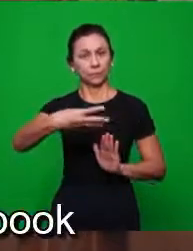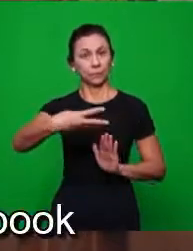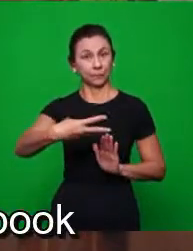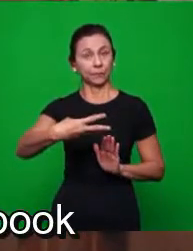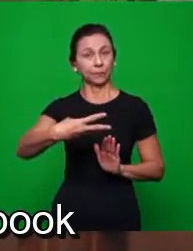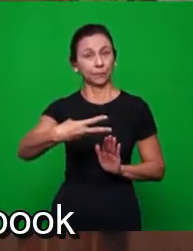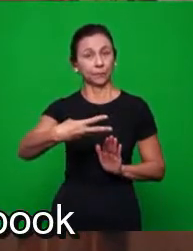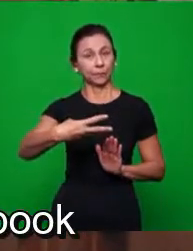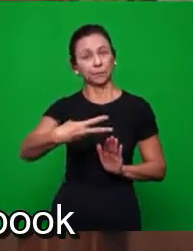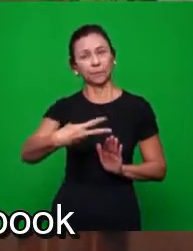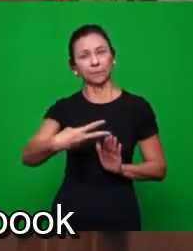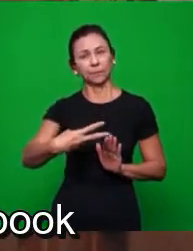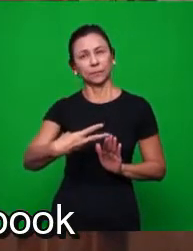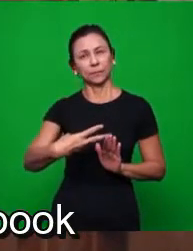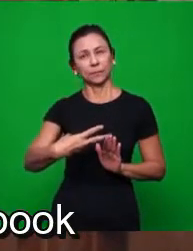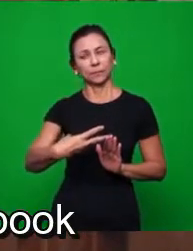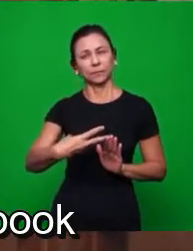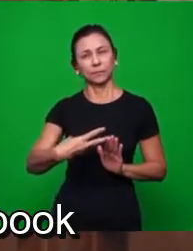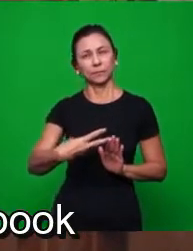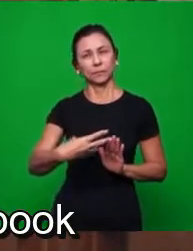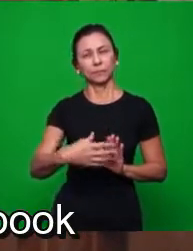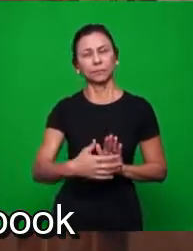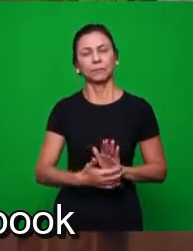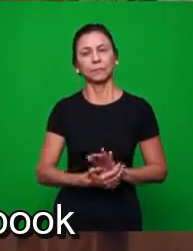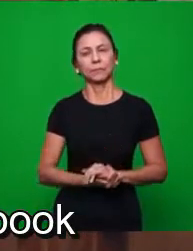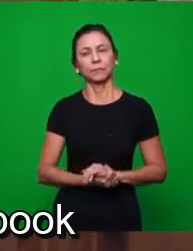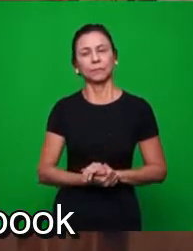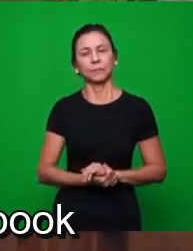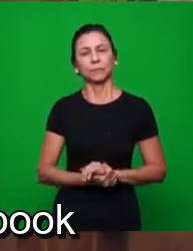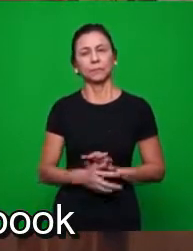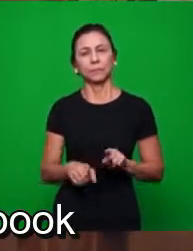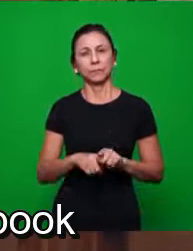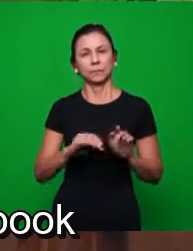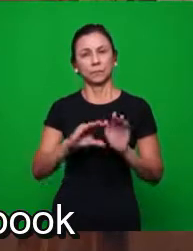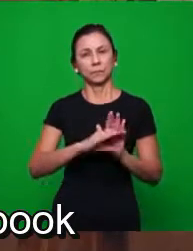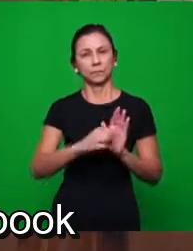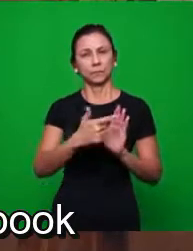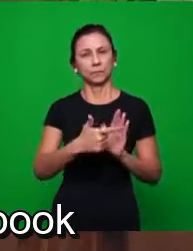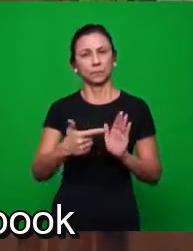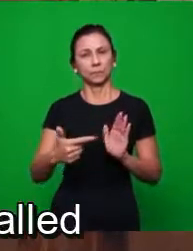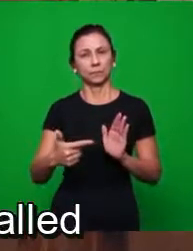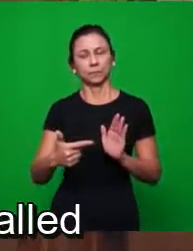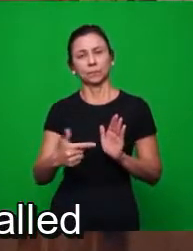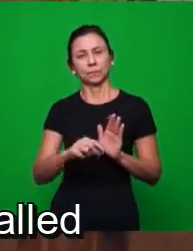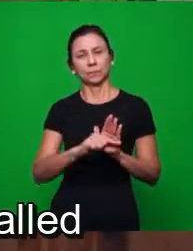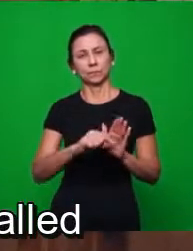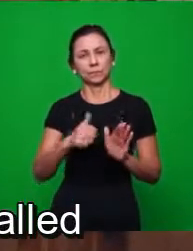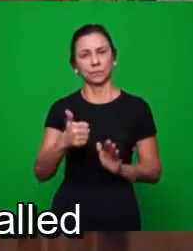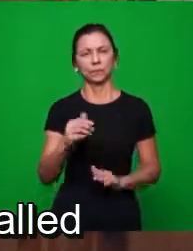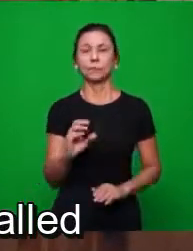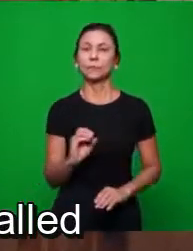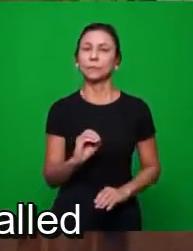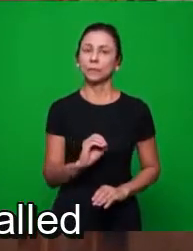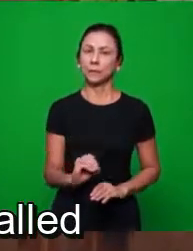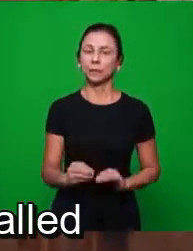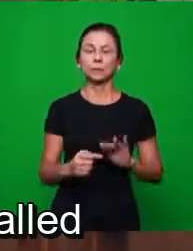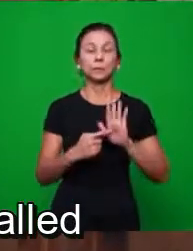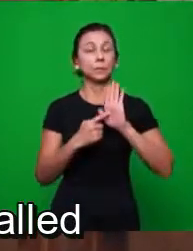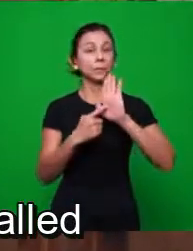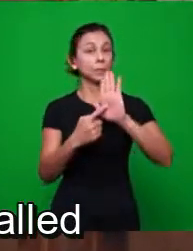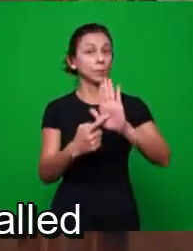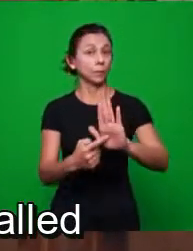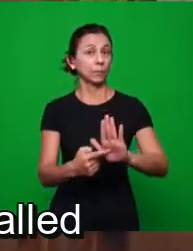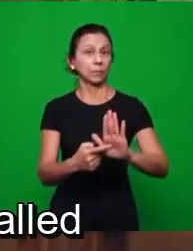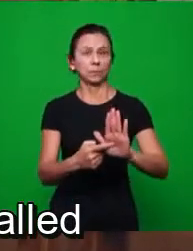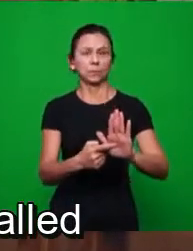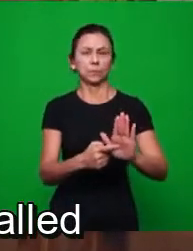ao verso 10 do capítulo 22 do livro de Apocalipse, que fala de